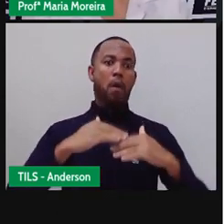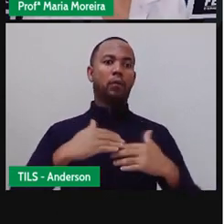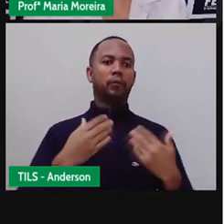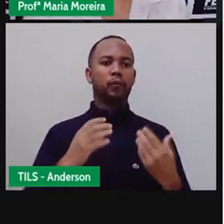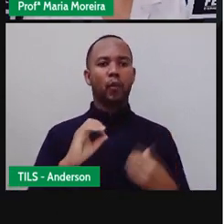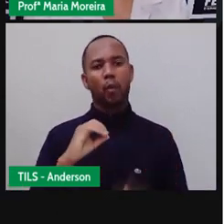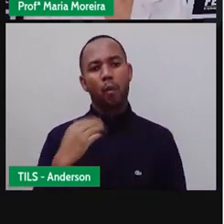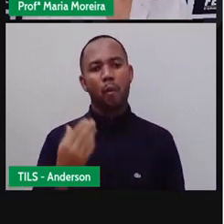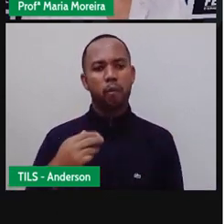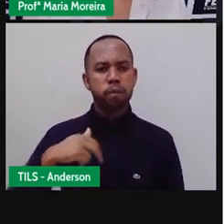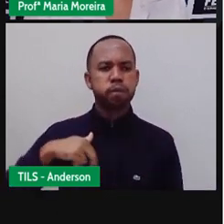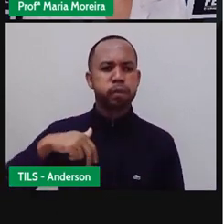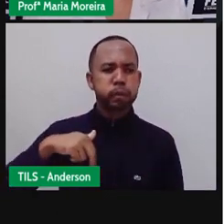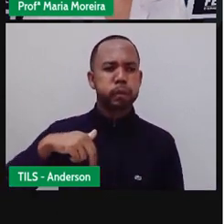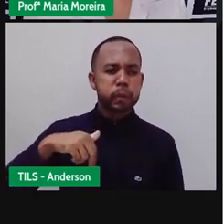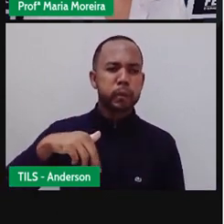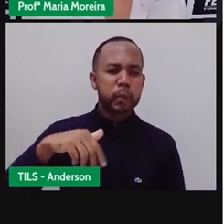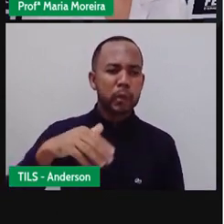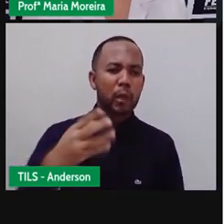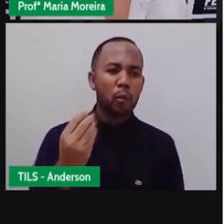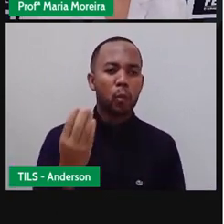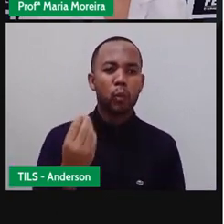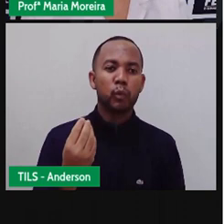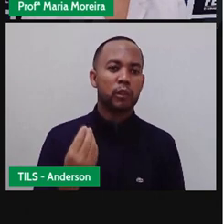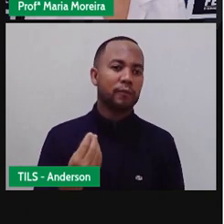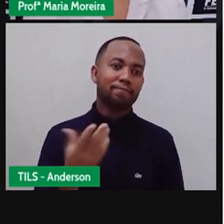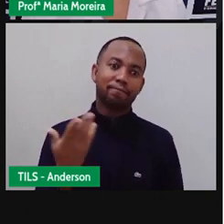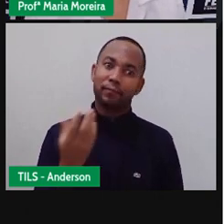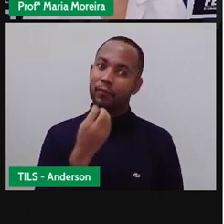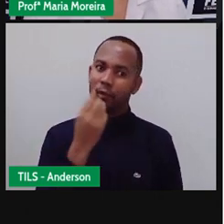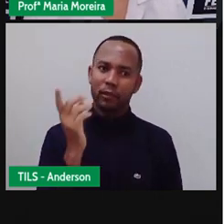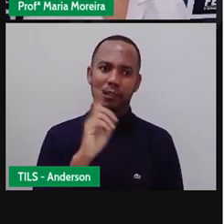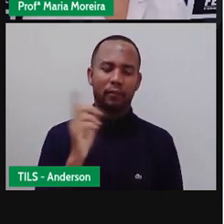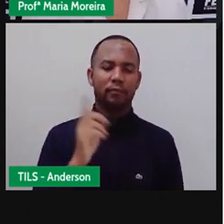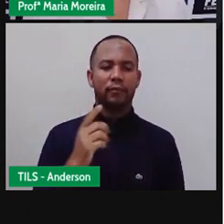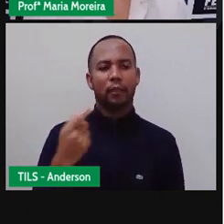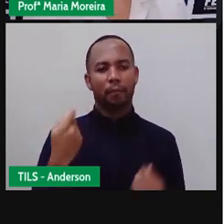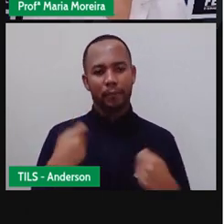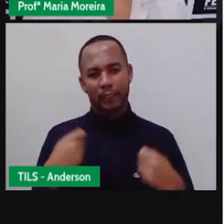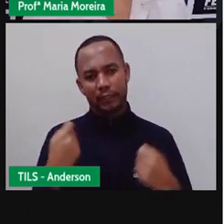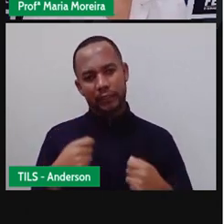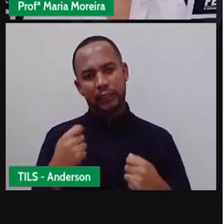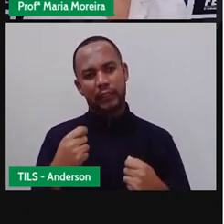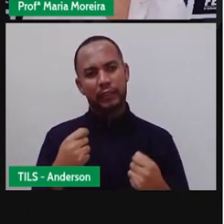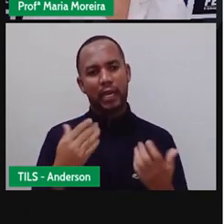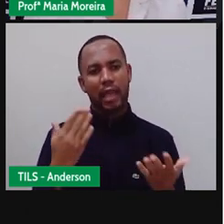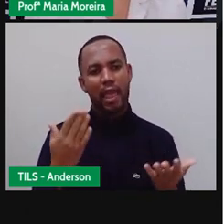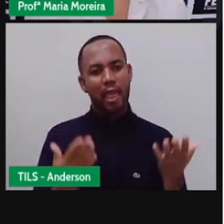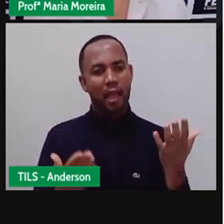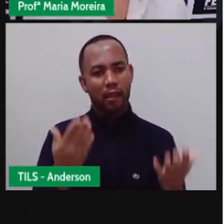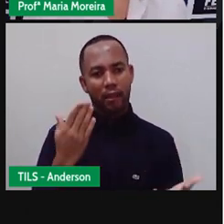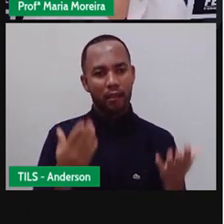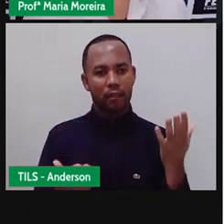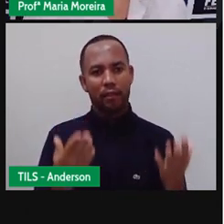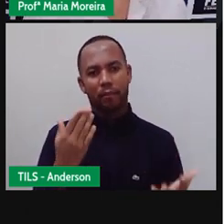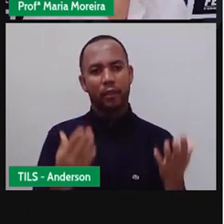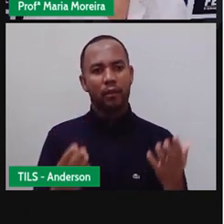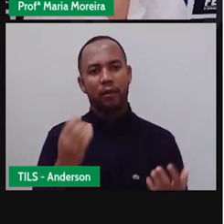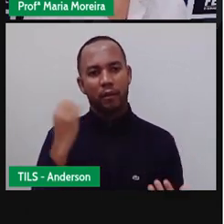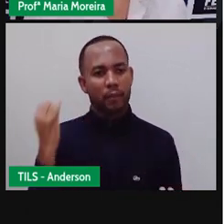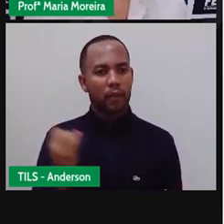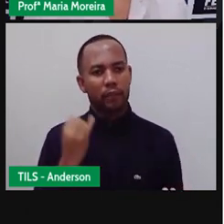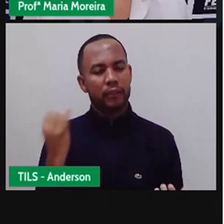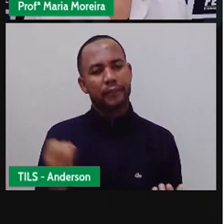ando demais, vai me fazer mal. Então, tudo que eu faço demais vai me causar o quê? Um determinado mal,